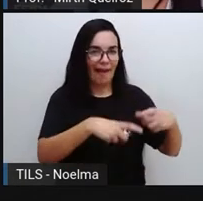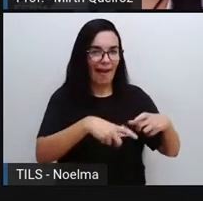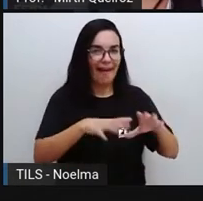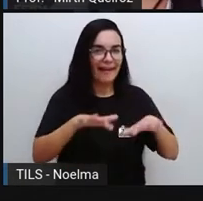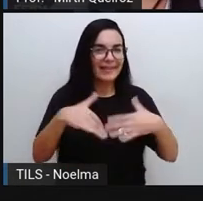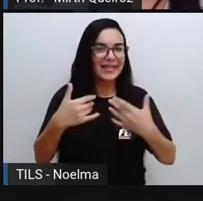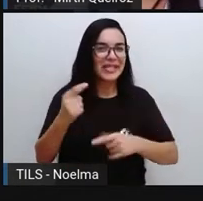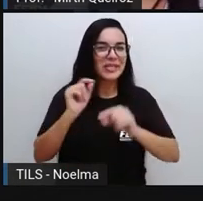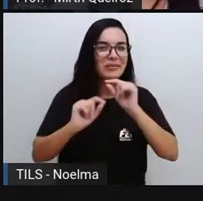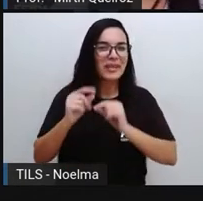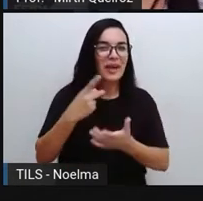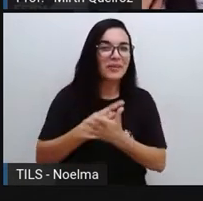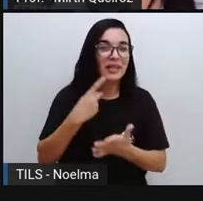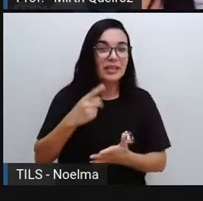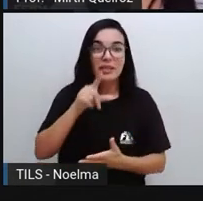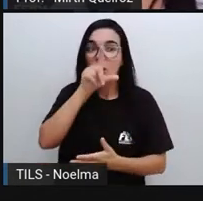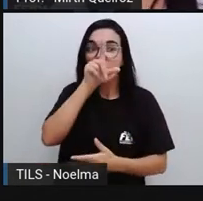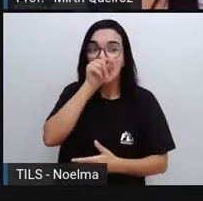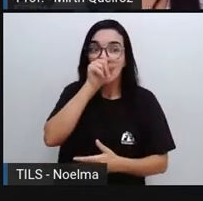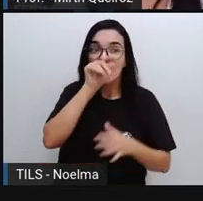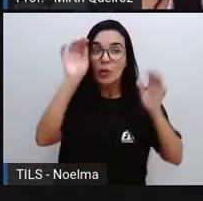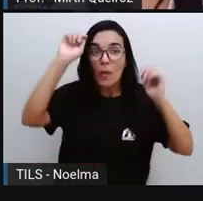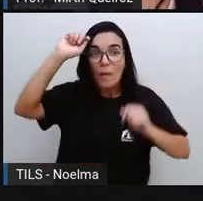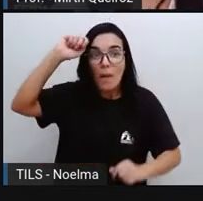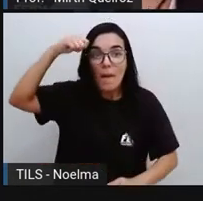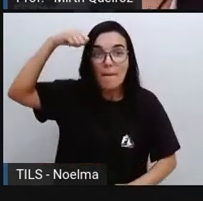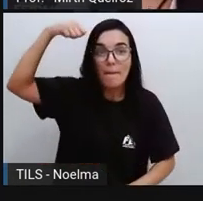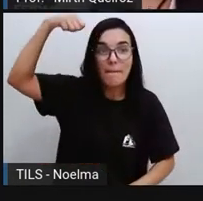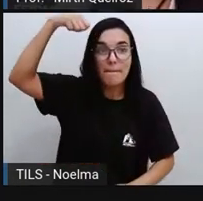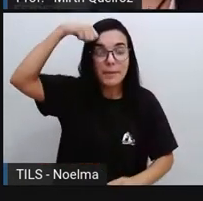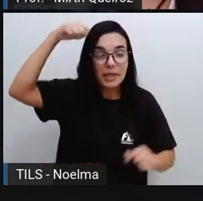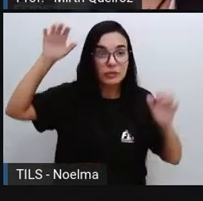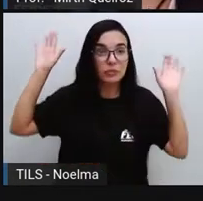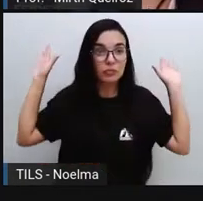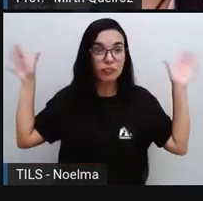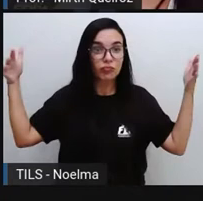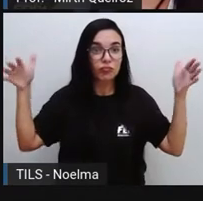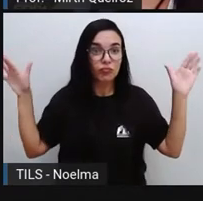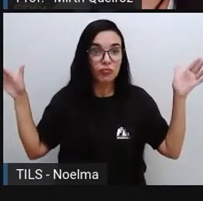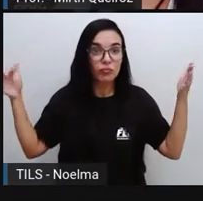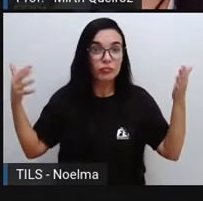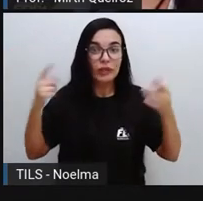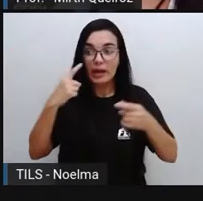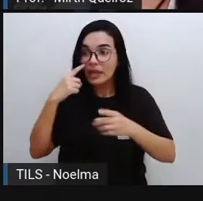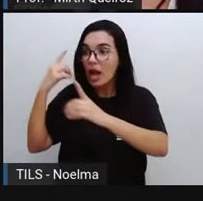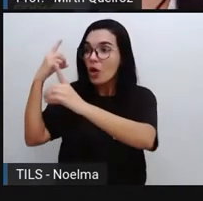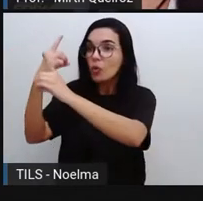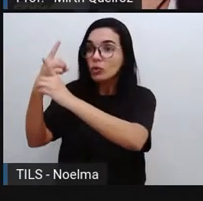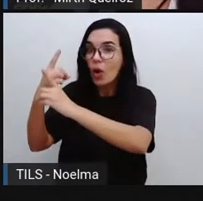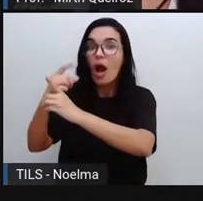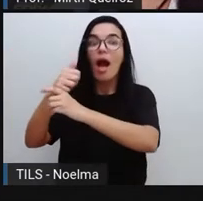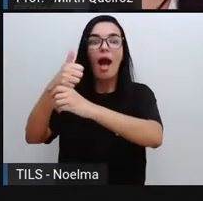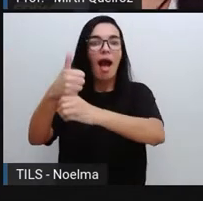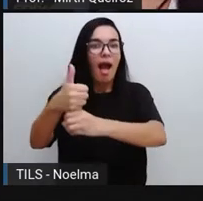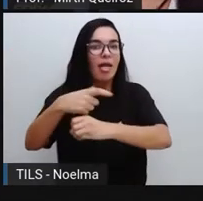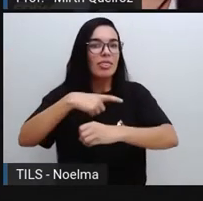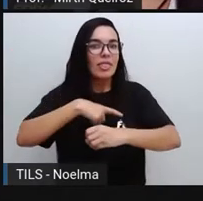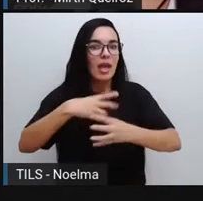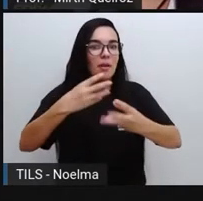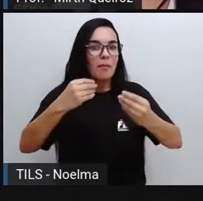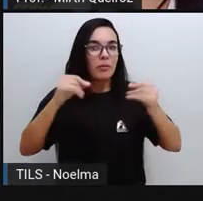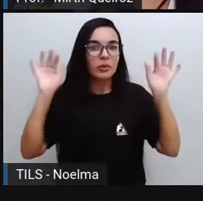localizar lixões na cidade de Lima, capital do país. O projeto está